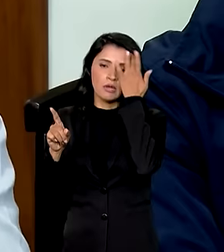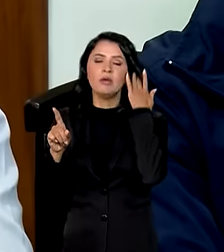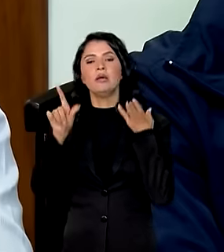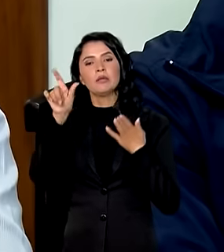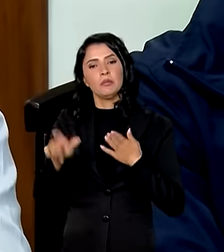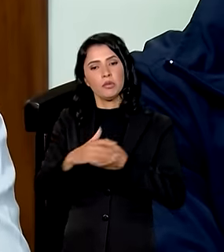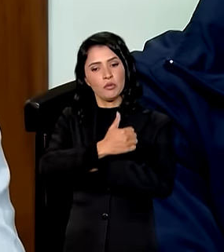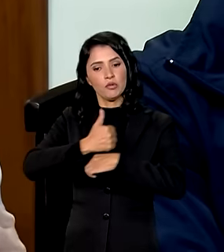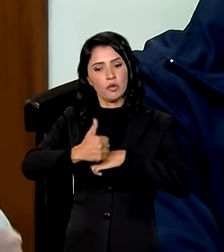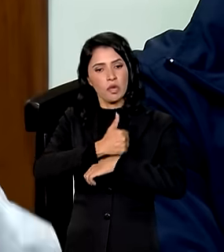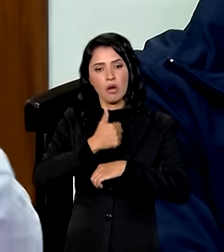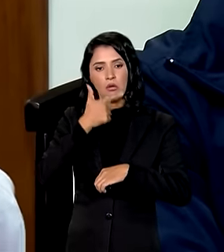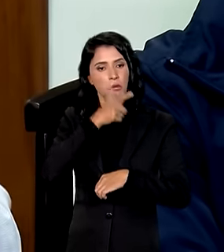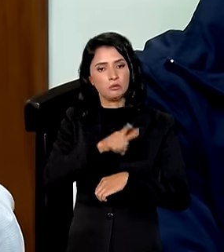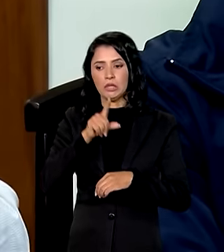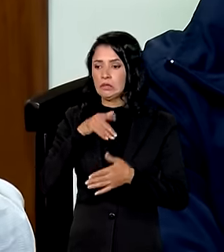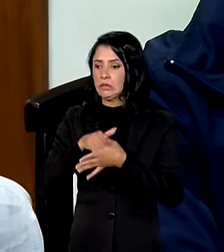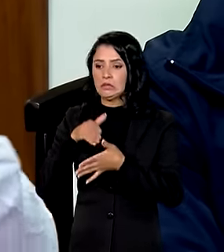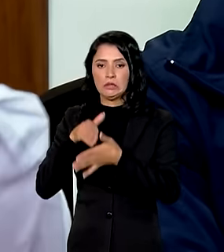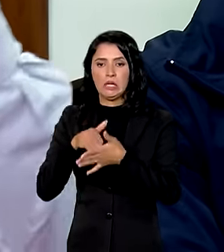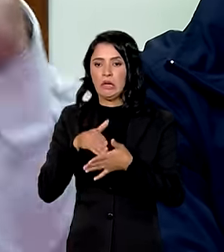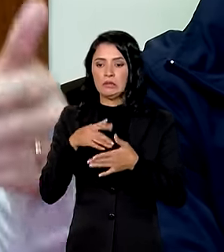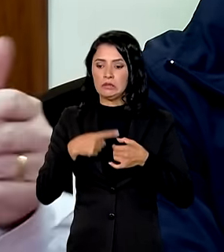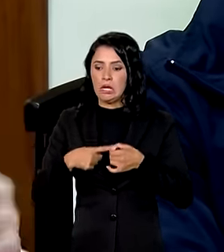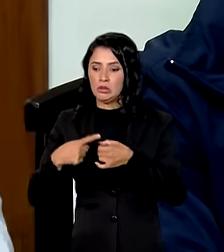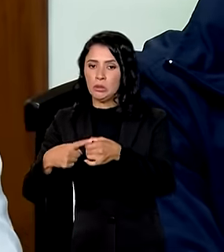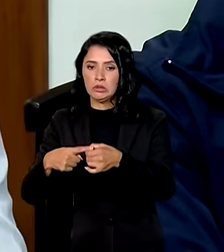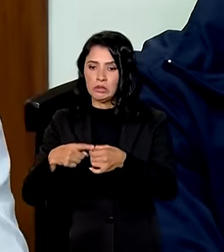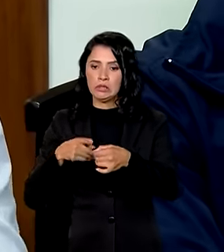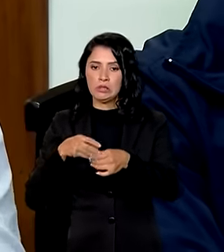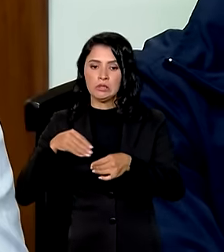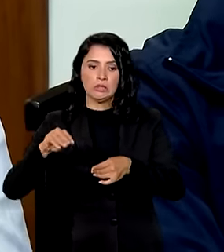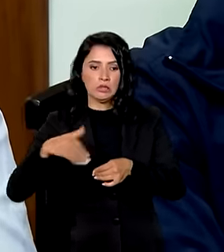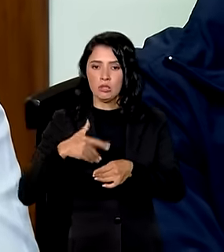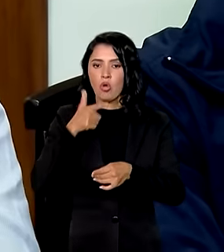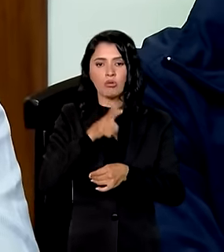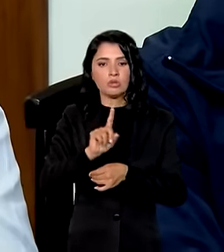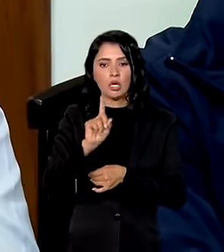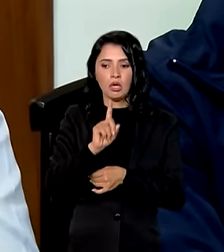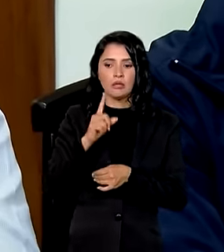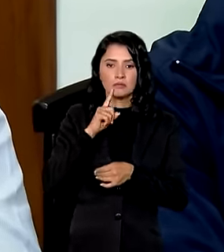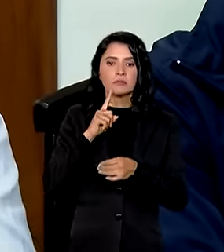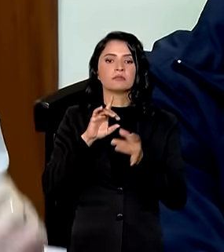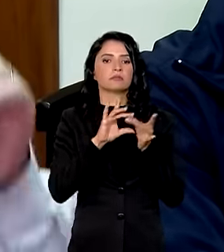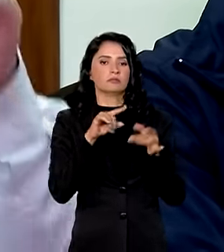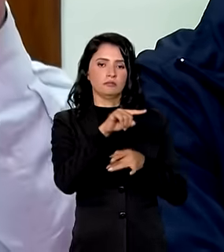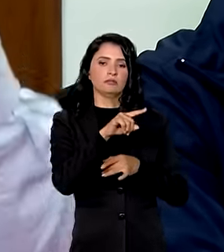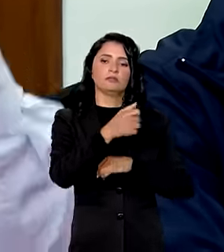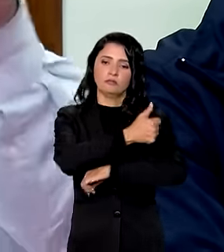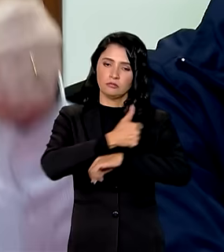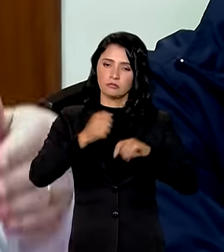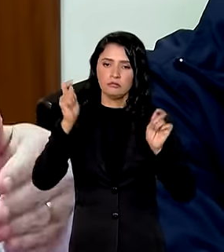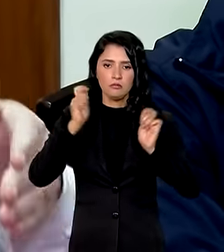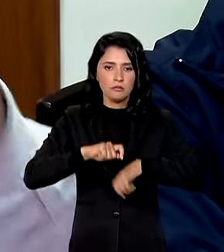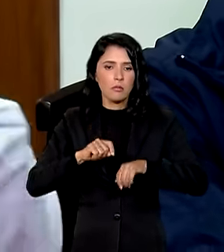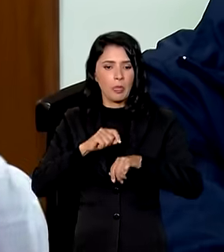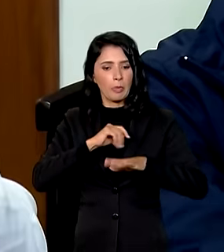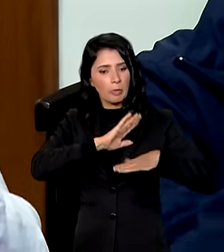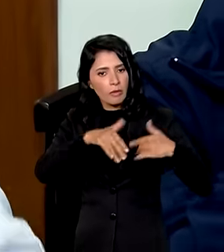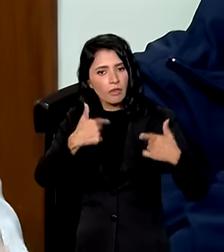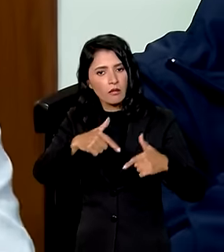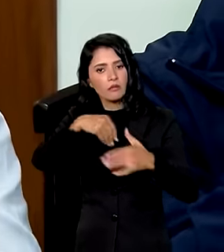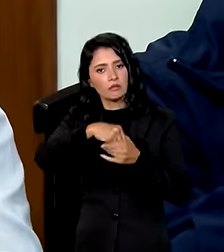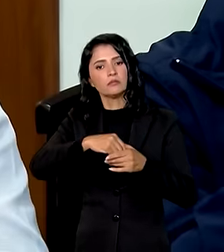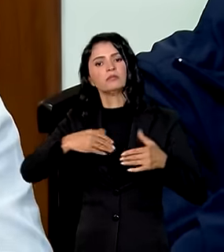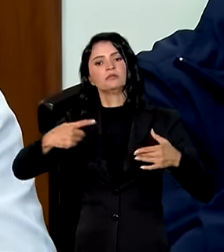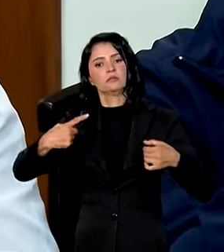estão conseguindo se deslocar de uma cidade para outra e liberando também para que esses profissionais possam desenvolver suas ações na